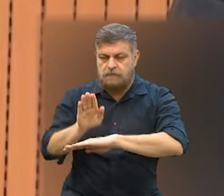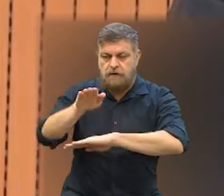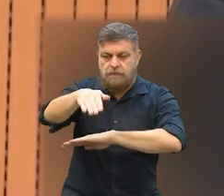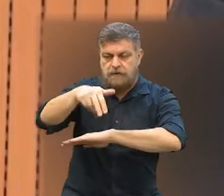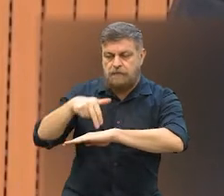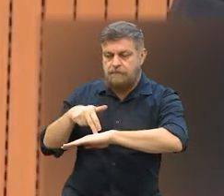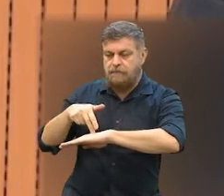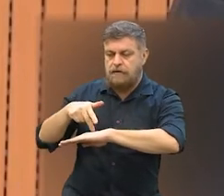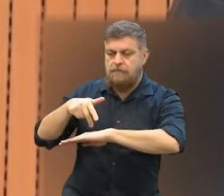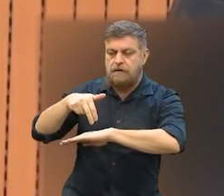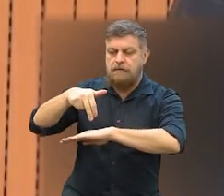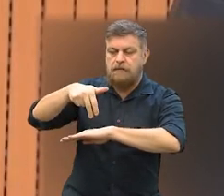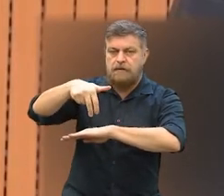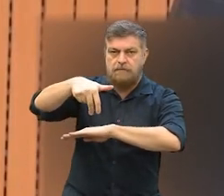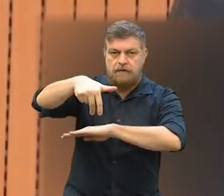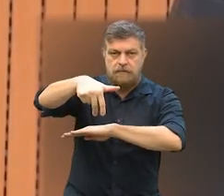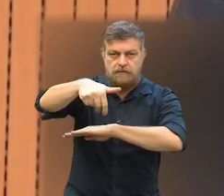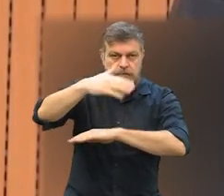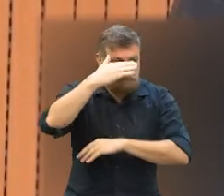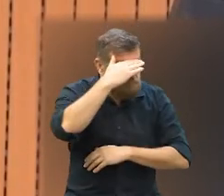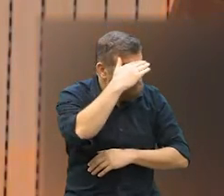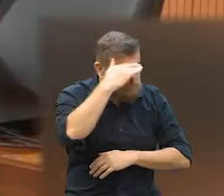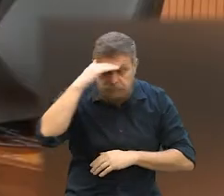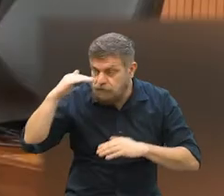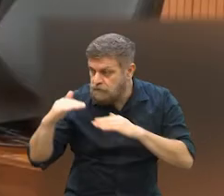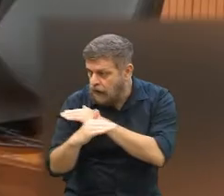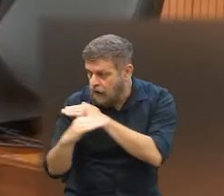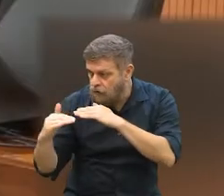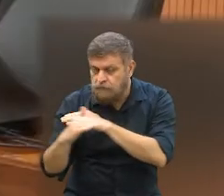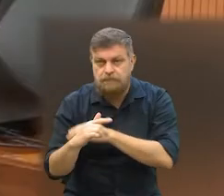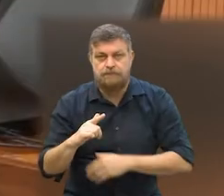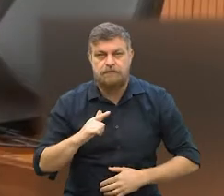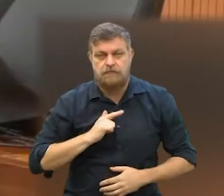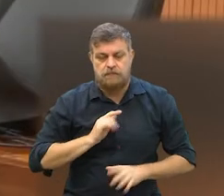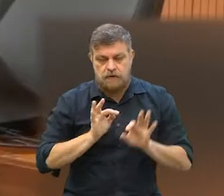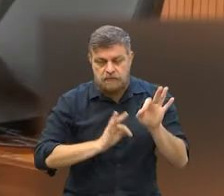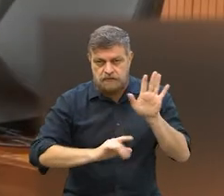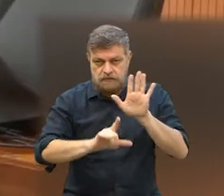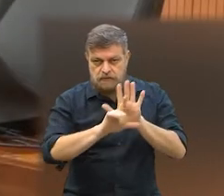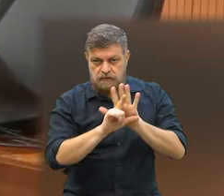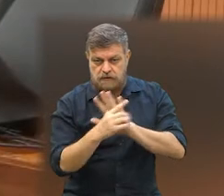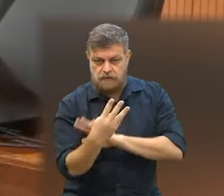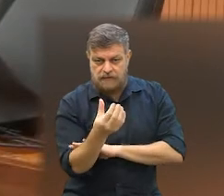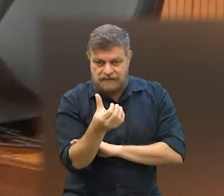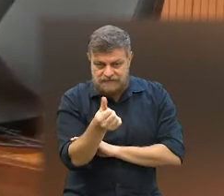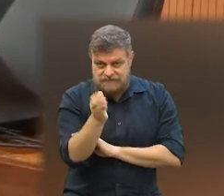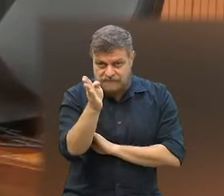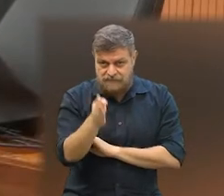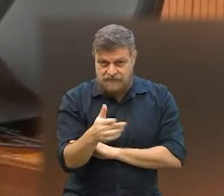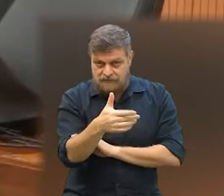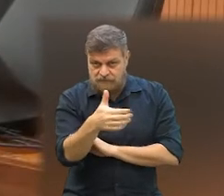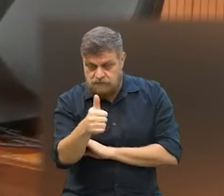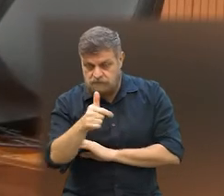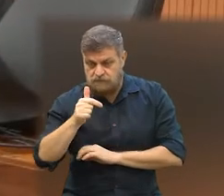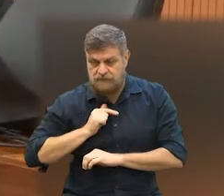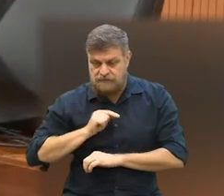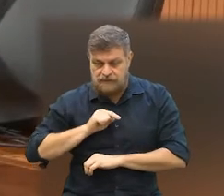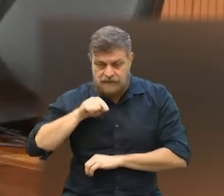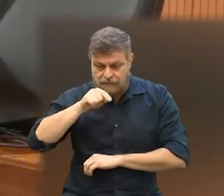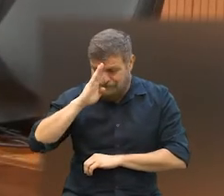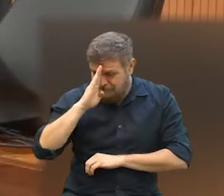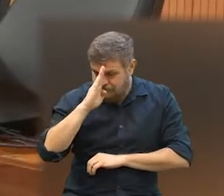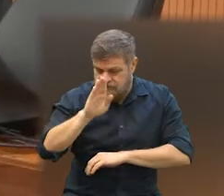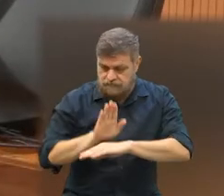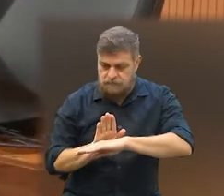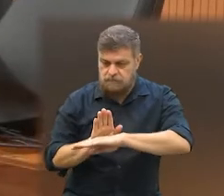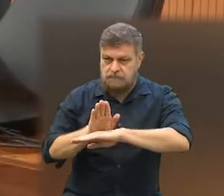de faixa elevada para travessia de pedestres. O projeto de lei 46 de 2021, ele estabelece o uso prioritário